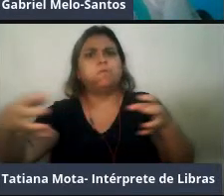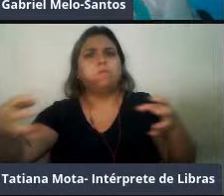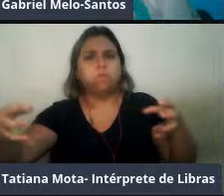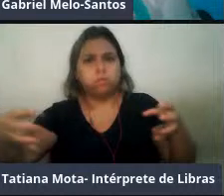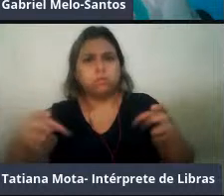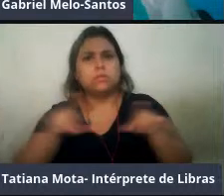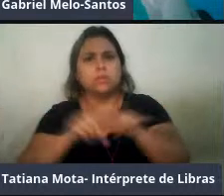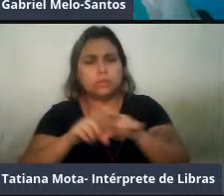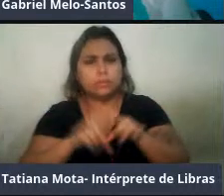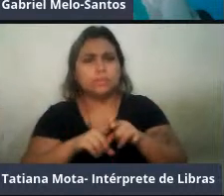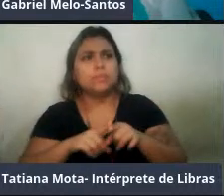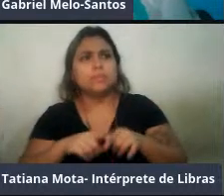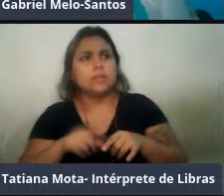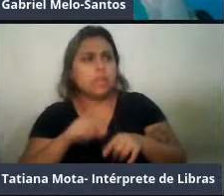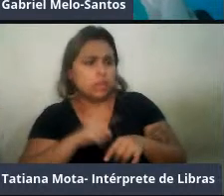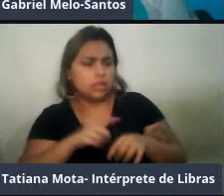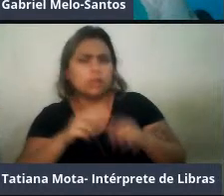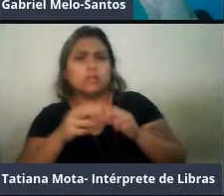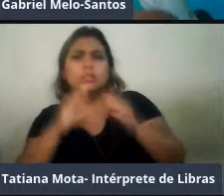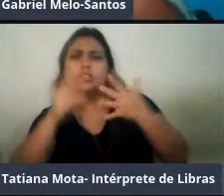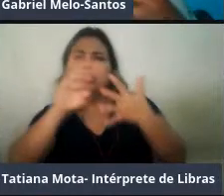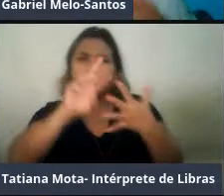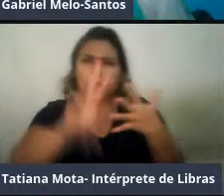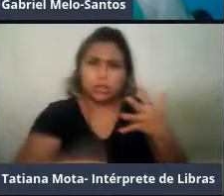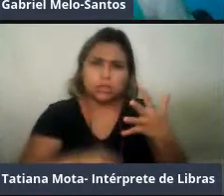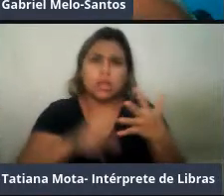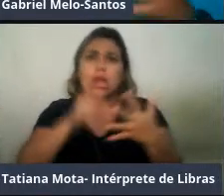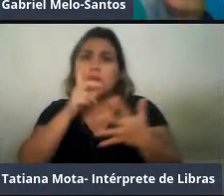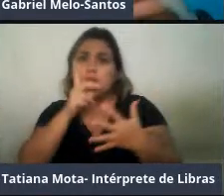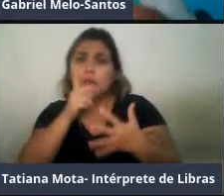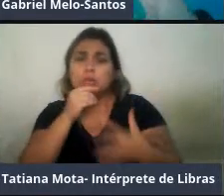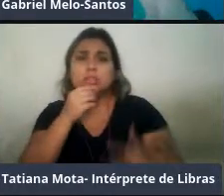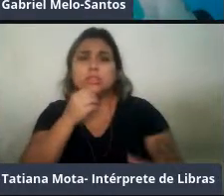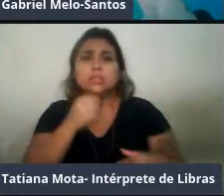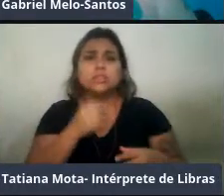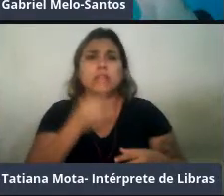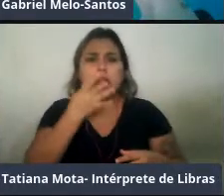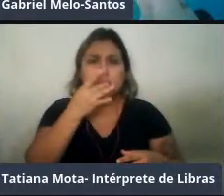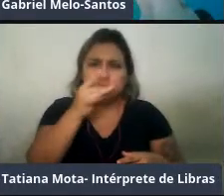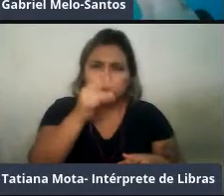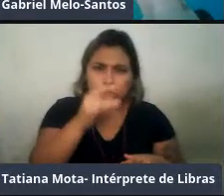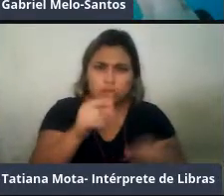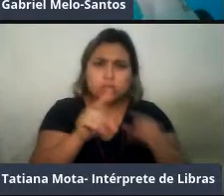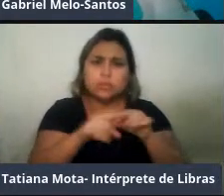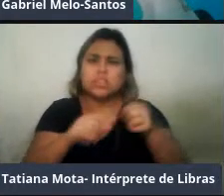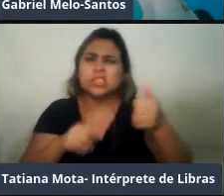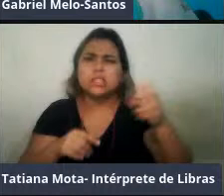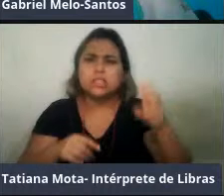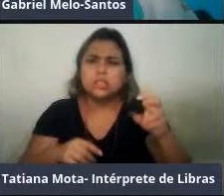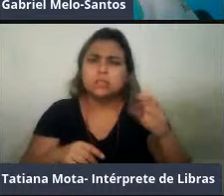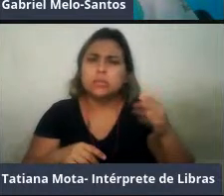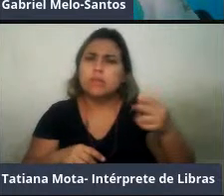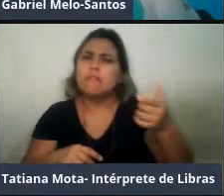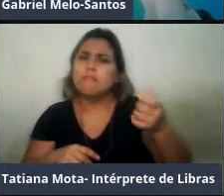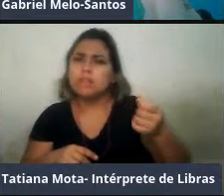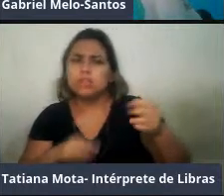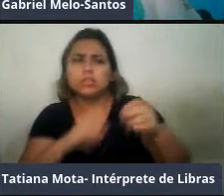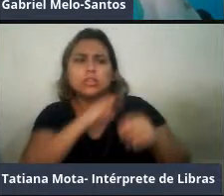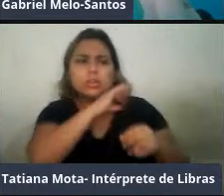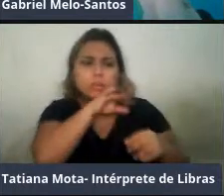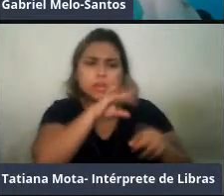e a espécie de água salgada forma grupo entre 5 a 15 animais, varia bastante ao longo da distribuição, a média de grupo, né,